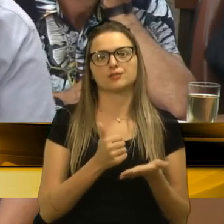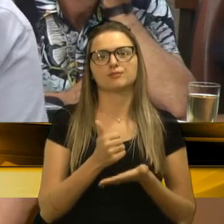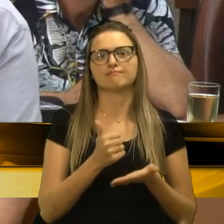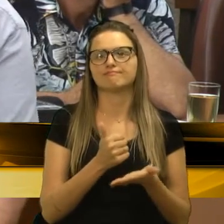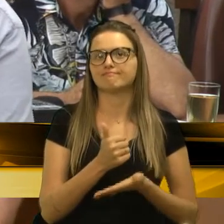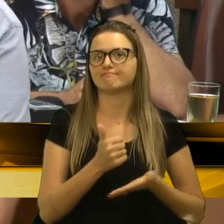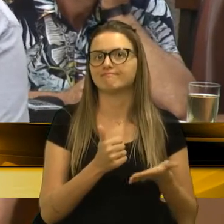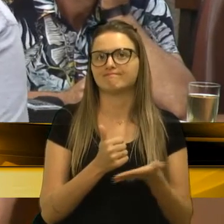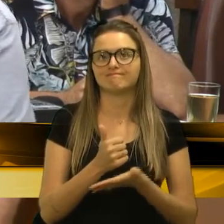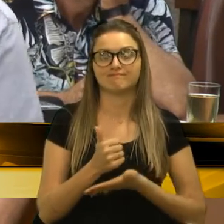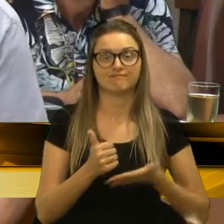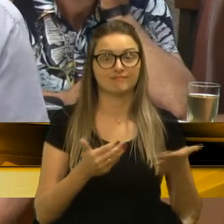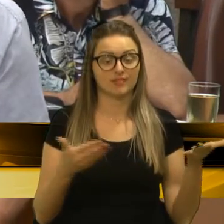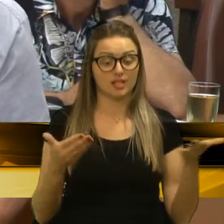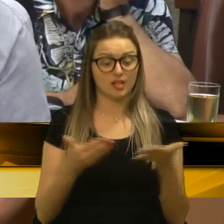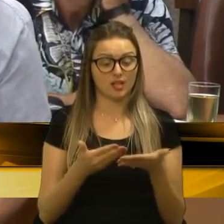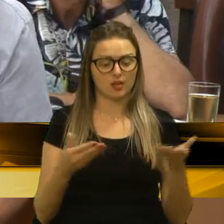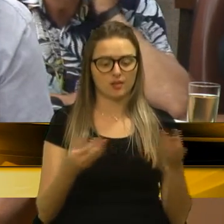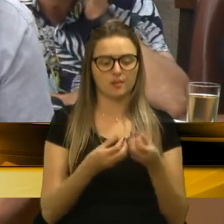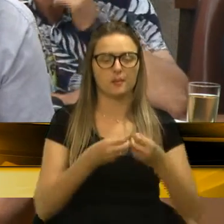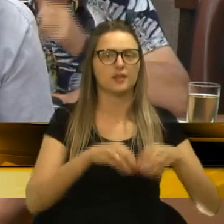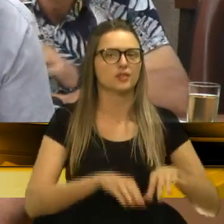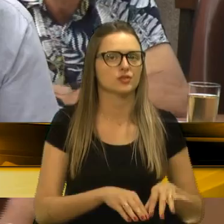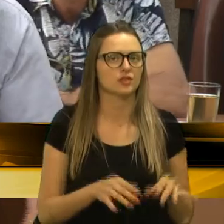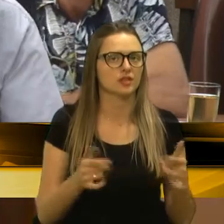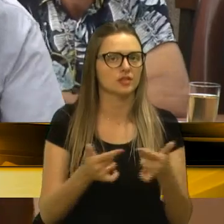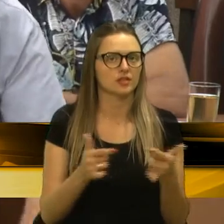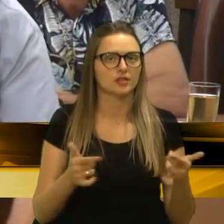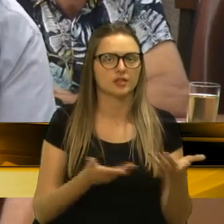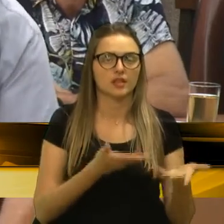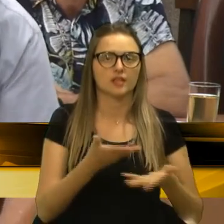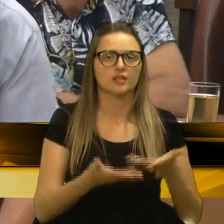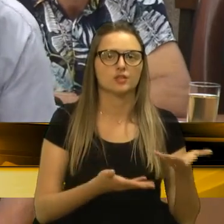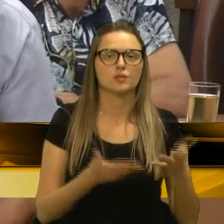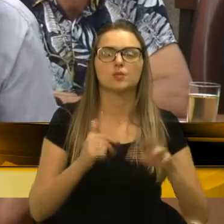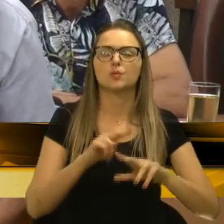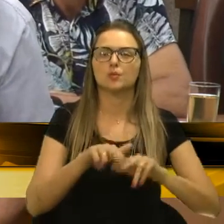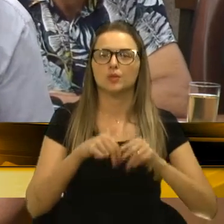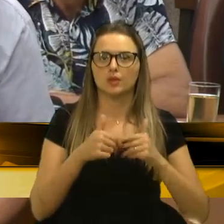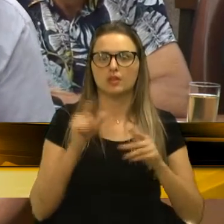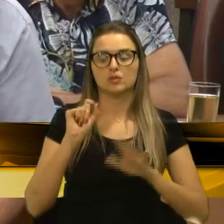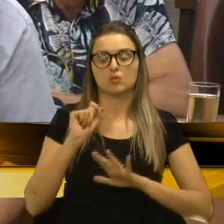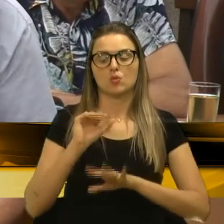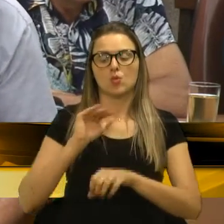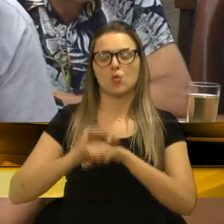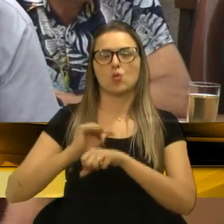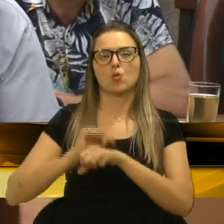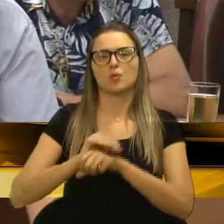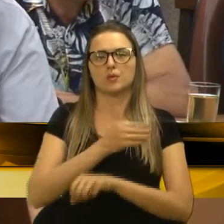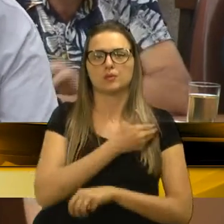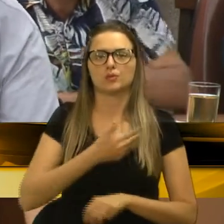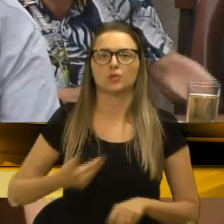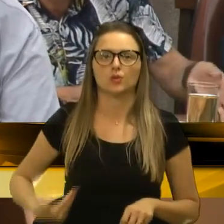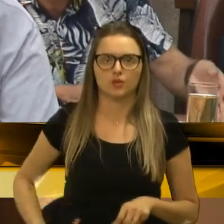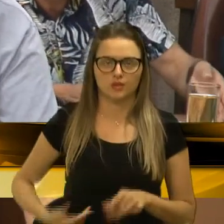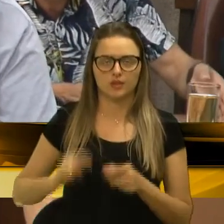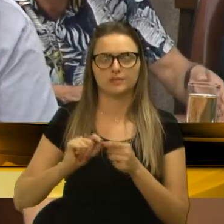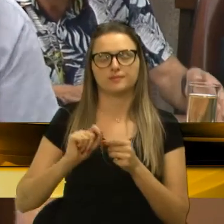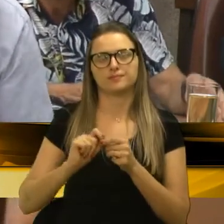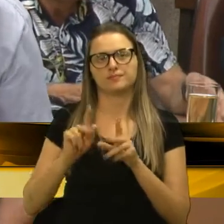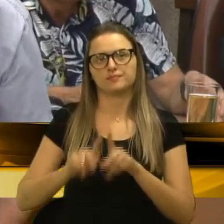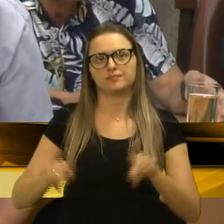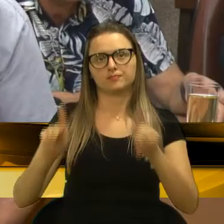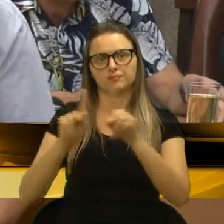prejudicados em virtude dessa situação que o governo tem feito à nossa população.